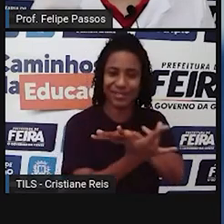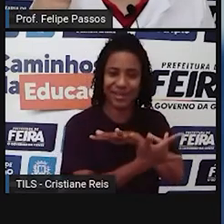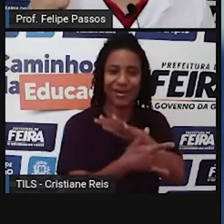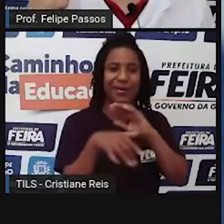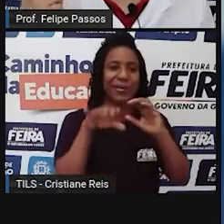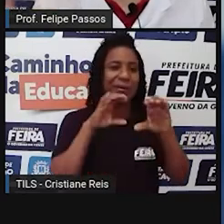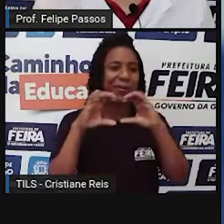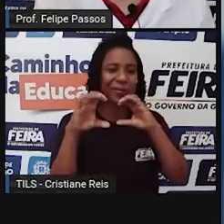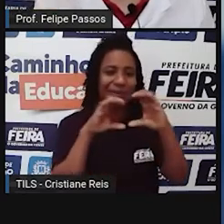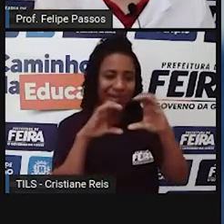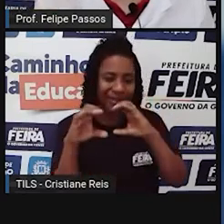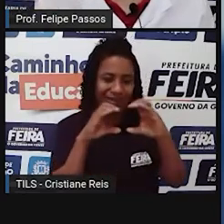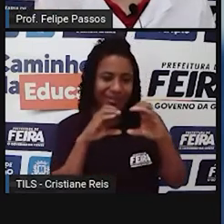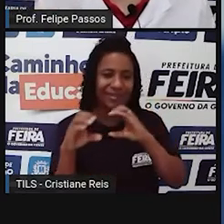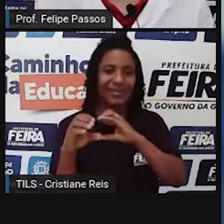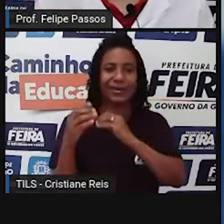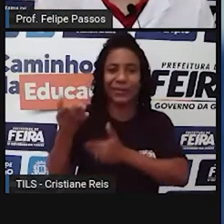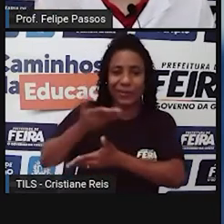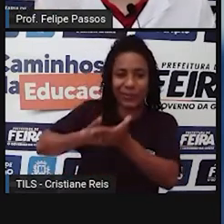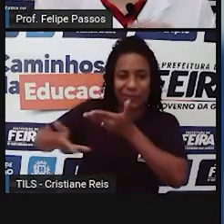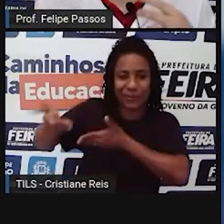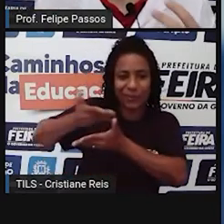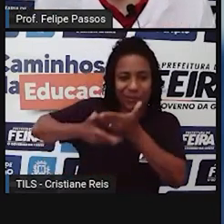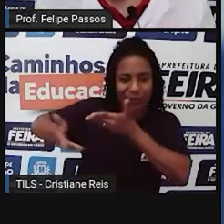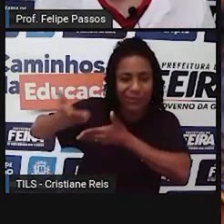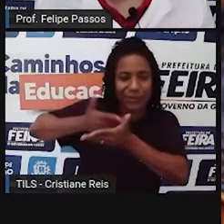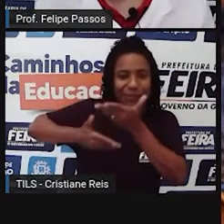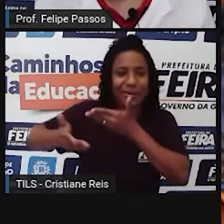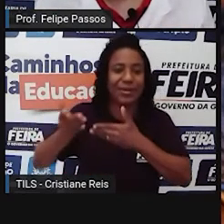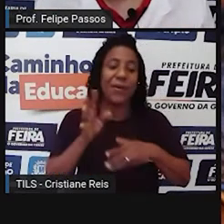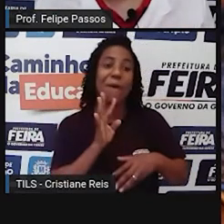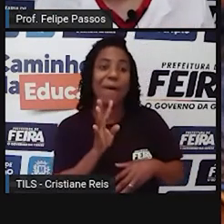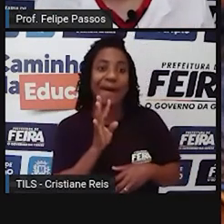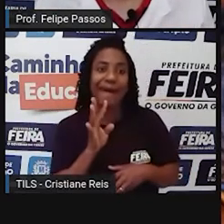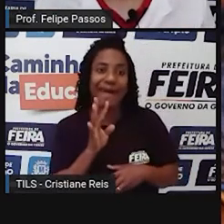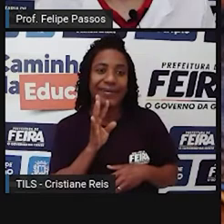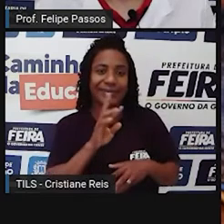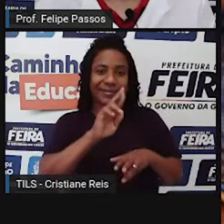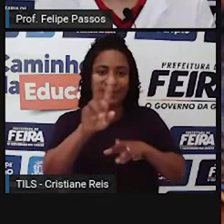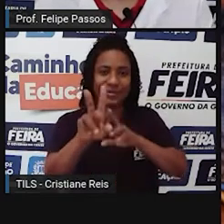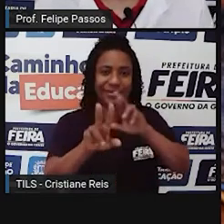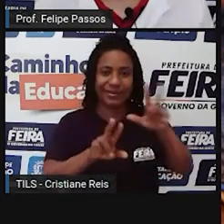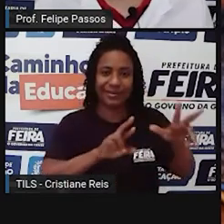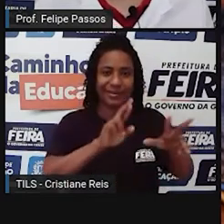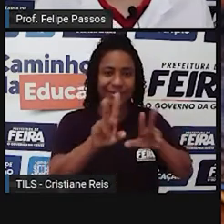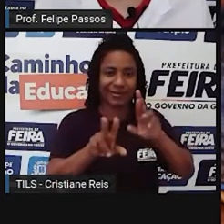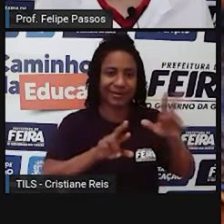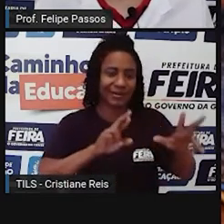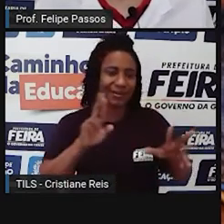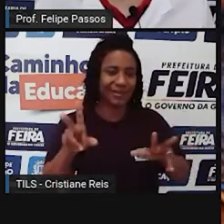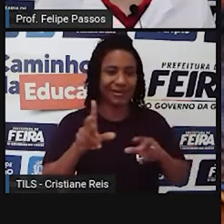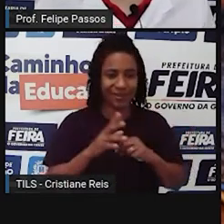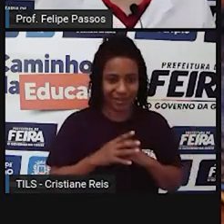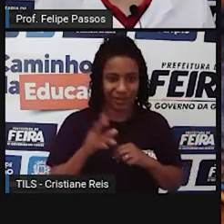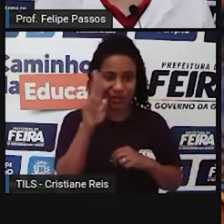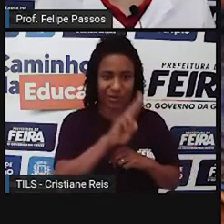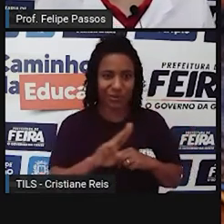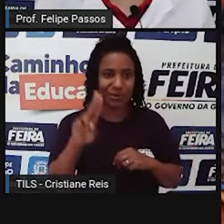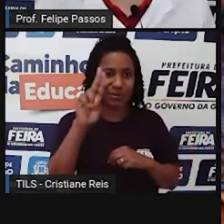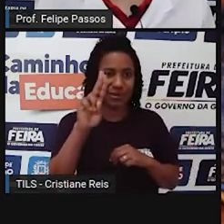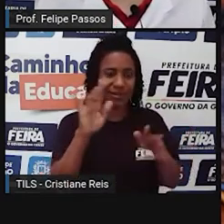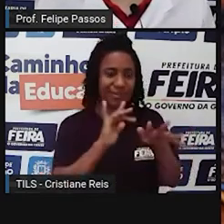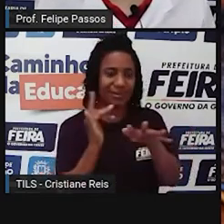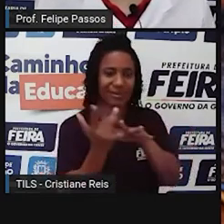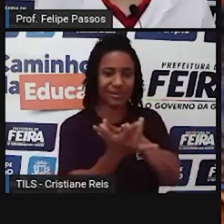aparelho, conhece pessoas através dessa rede social. A gente utiliza as redes sociais para muitas coisas. Logo no